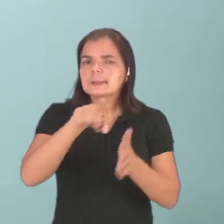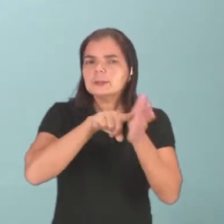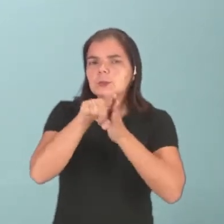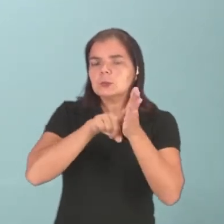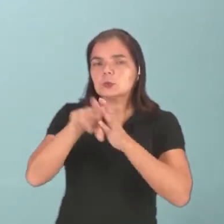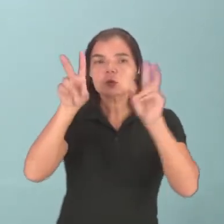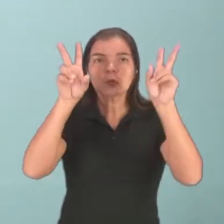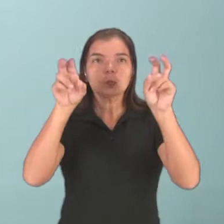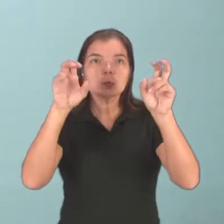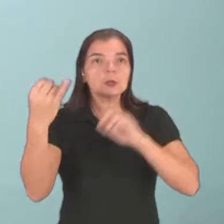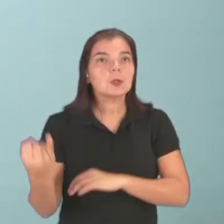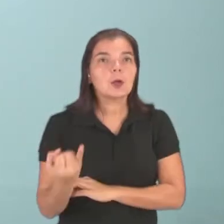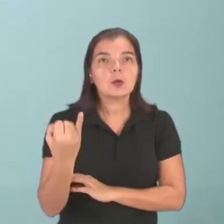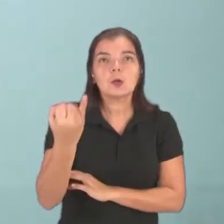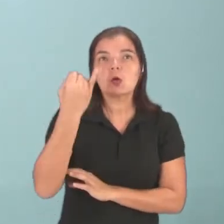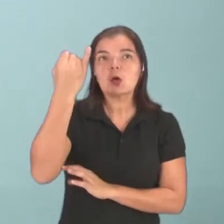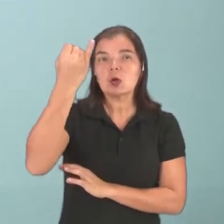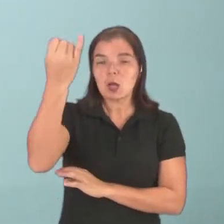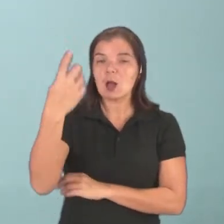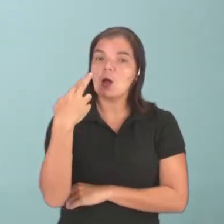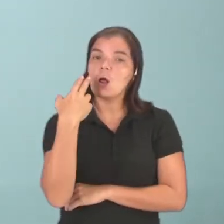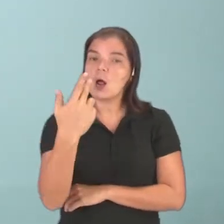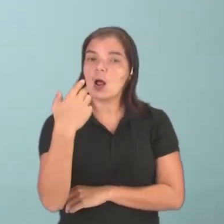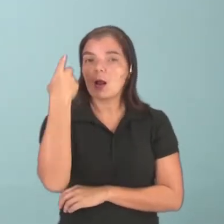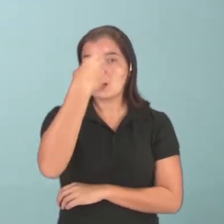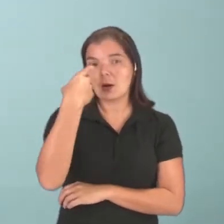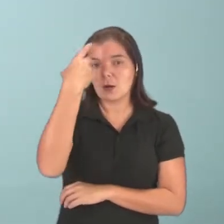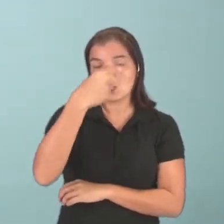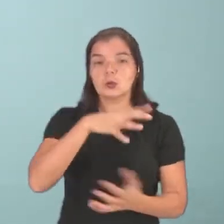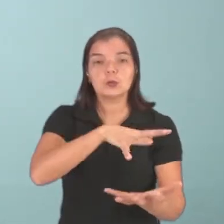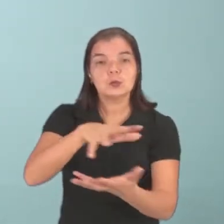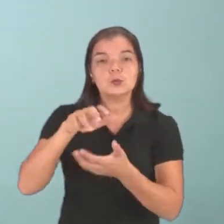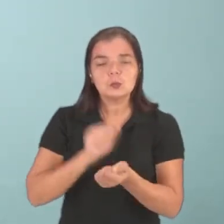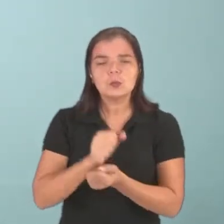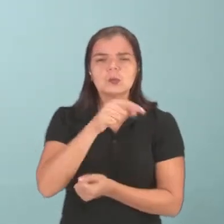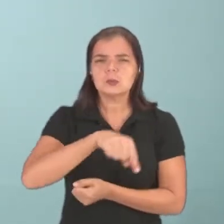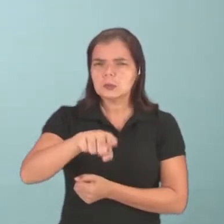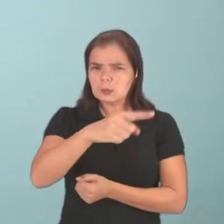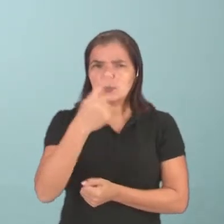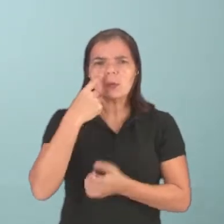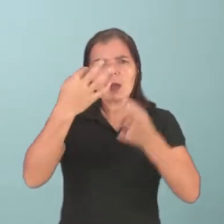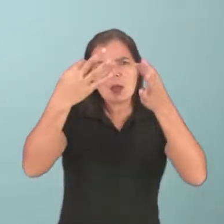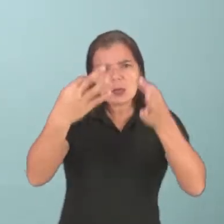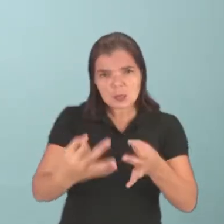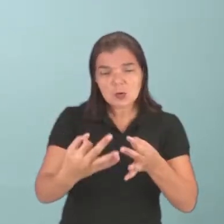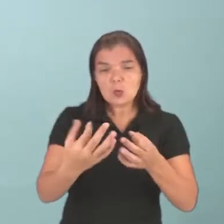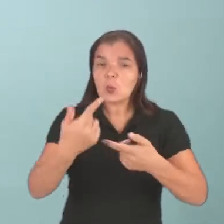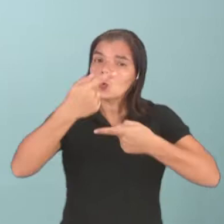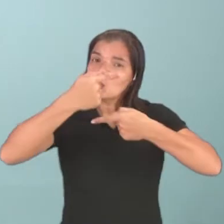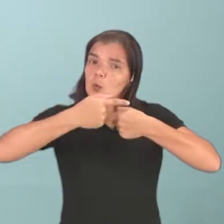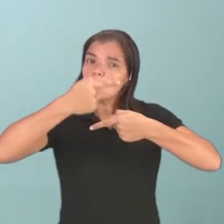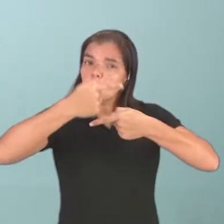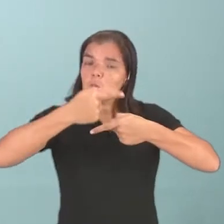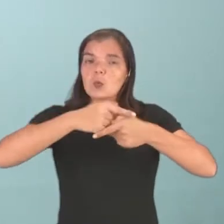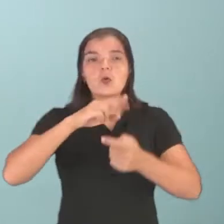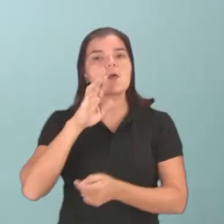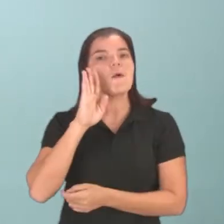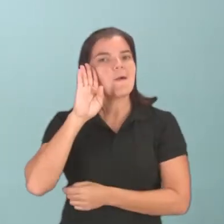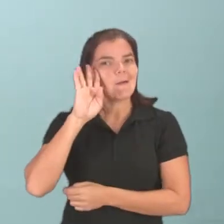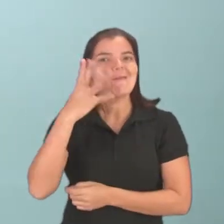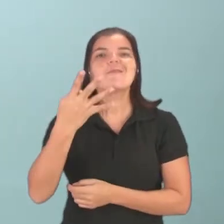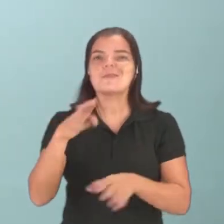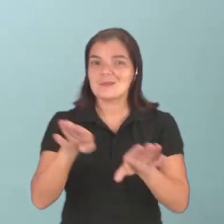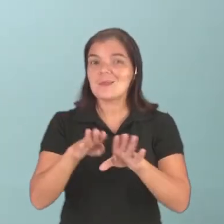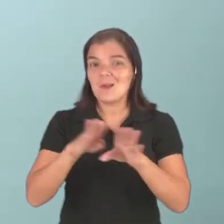pesquisem sobre la importancia de la lengua espanhola en el mundo. Se você colocar exatamente isso no Google, os resultados irão